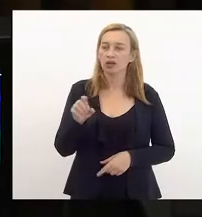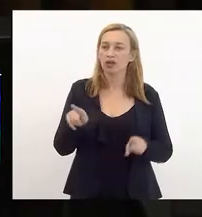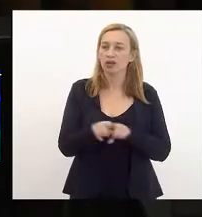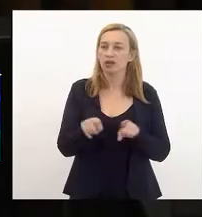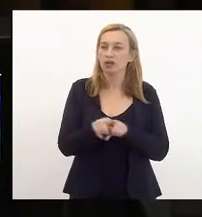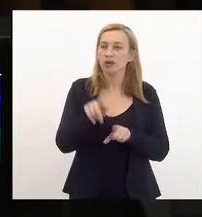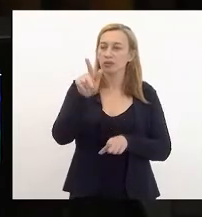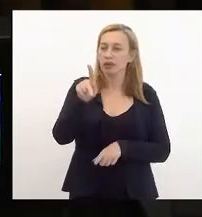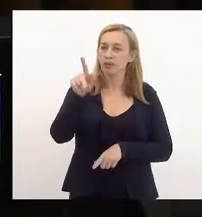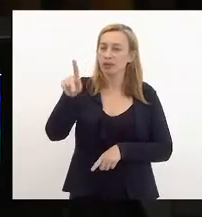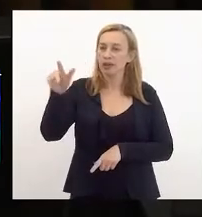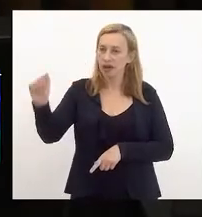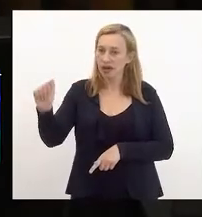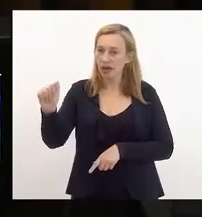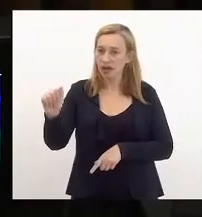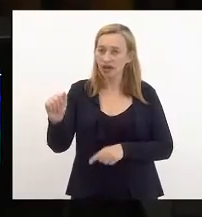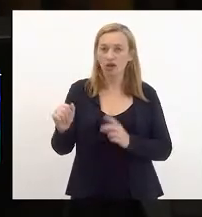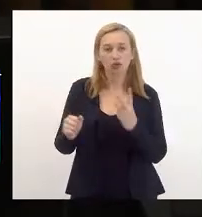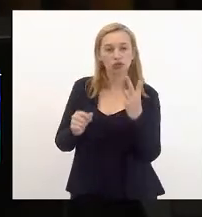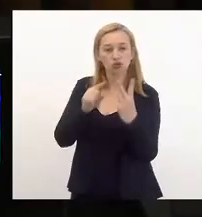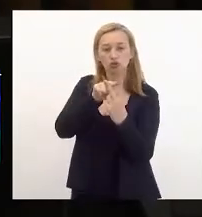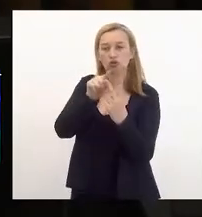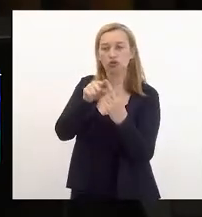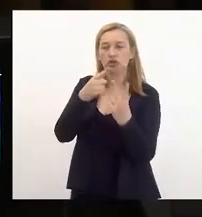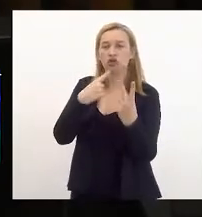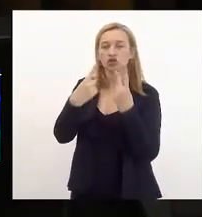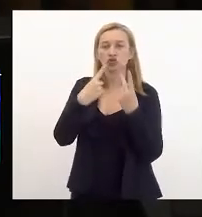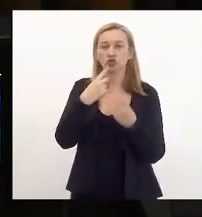são discutidas em dois dias.